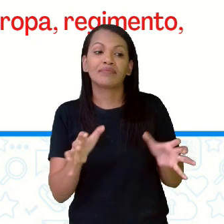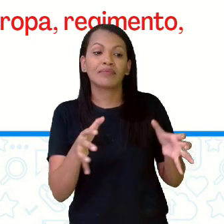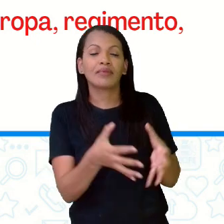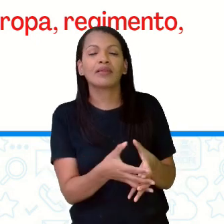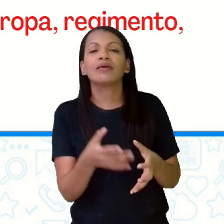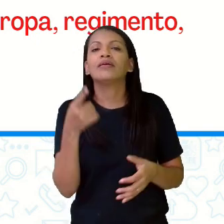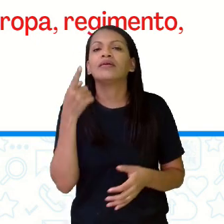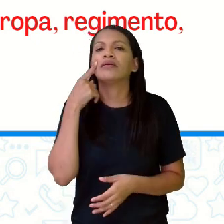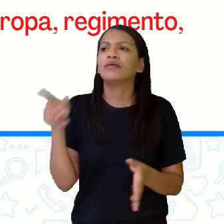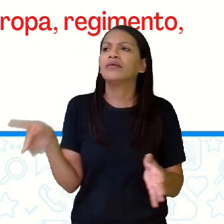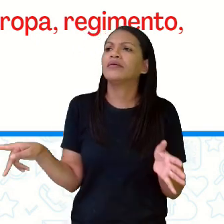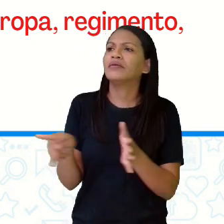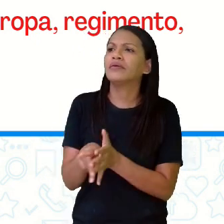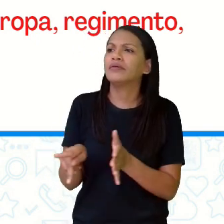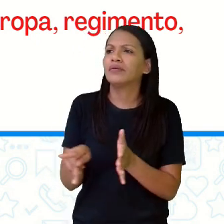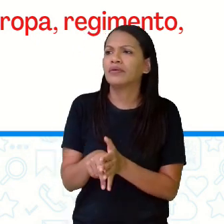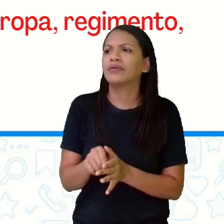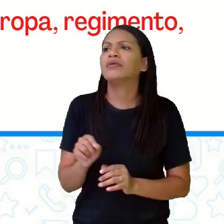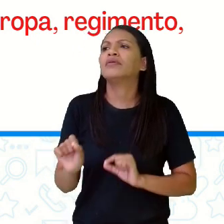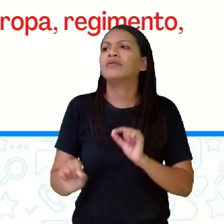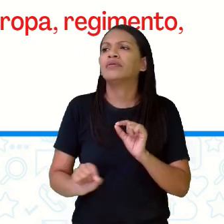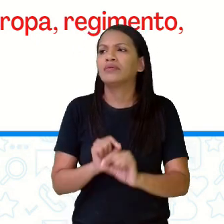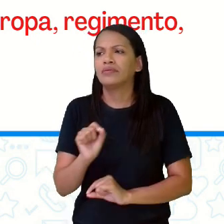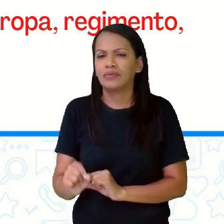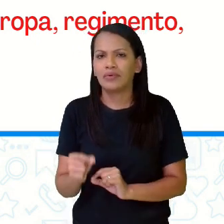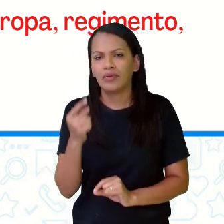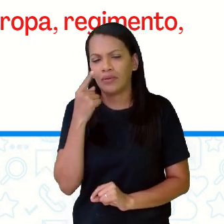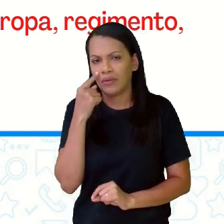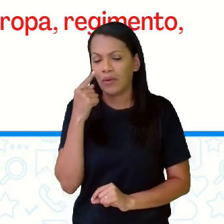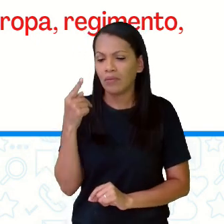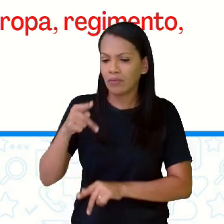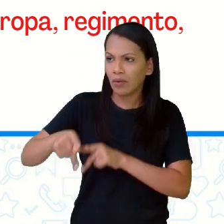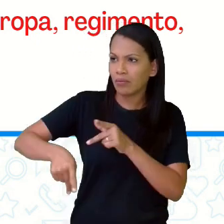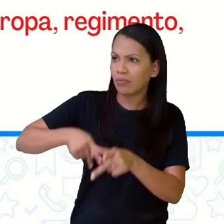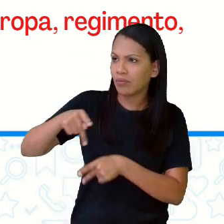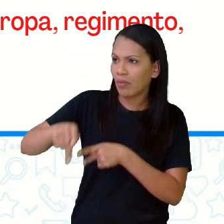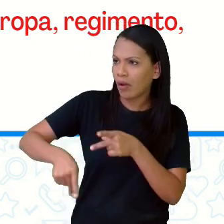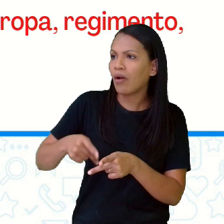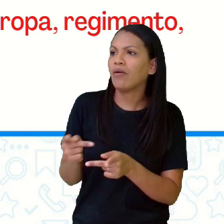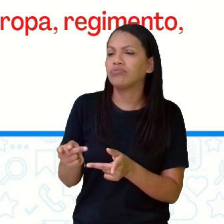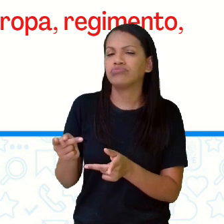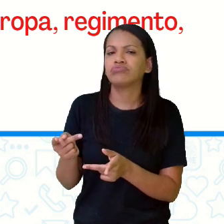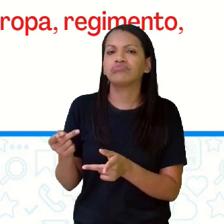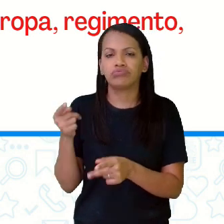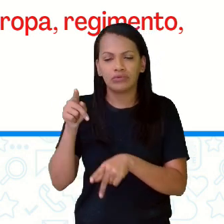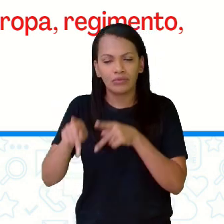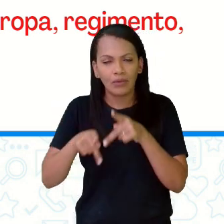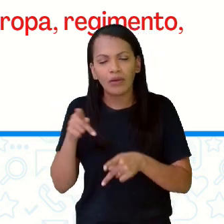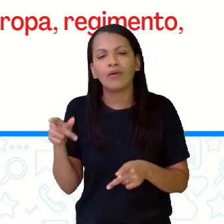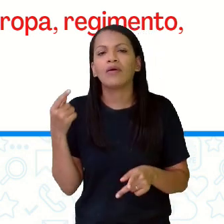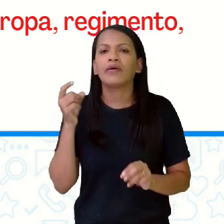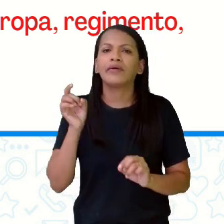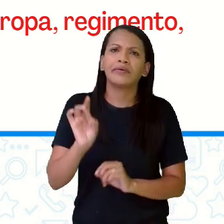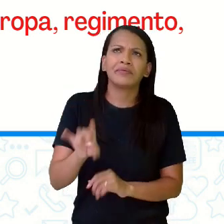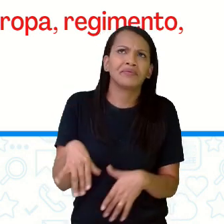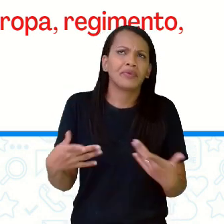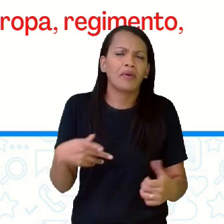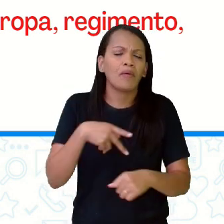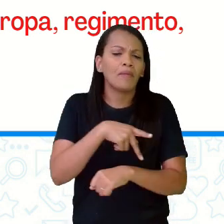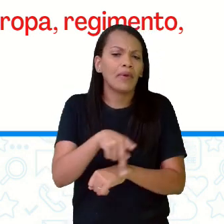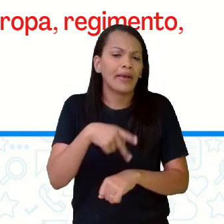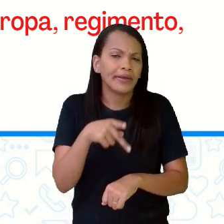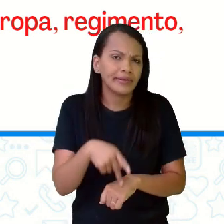pessoas de uma determinada região, a população, povo. A população de tal país,